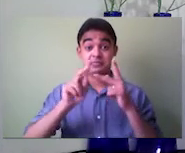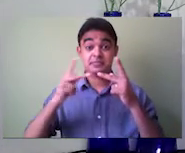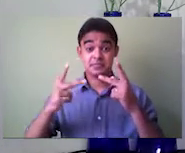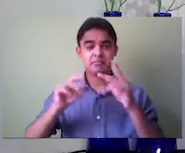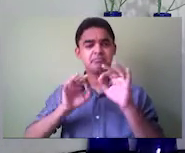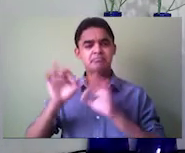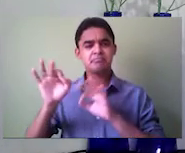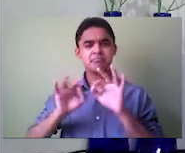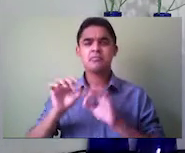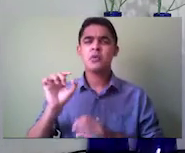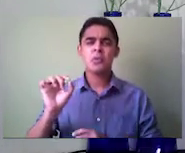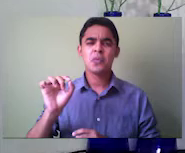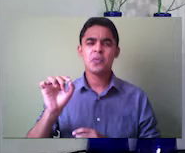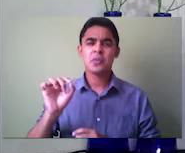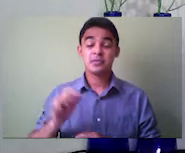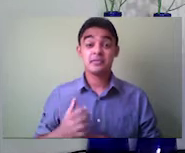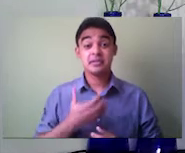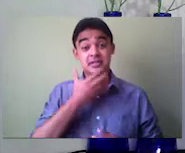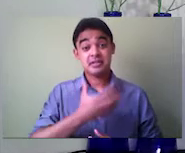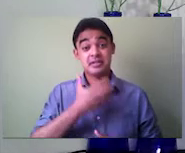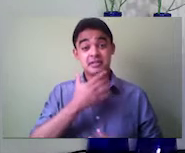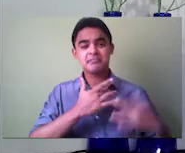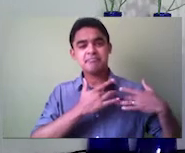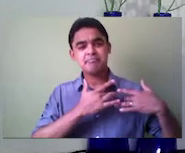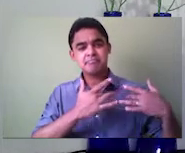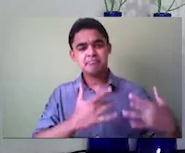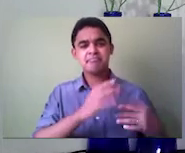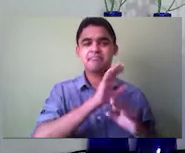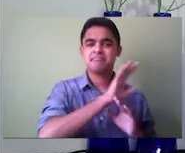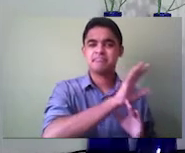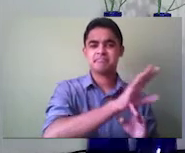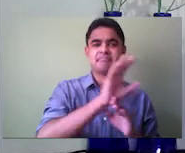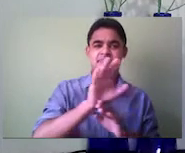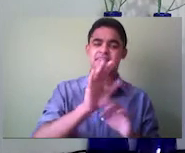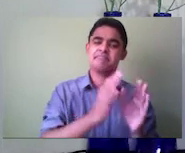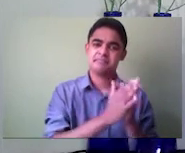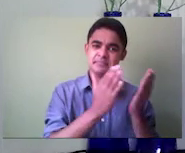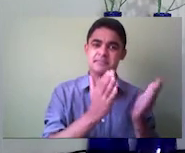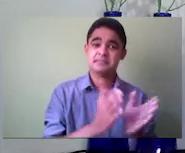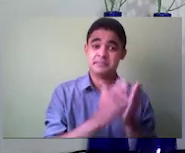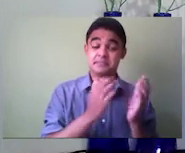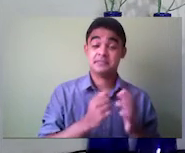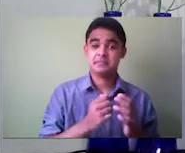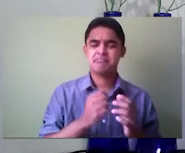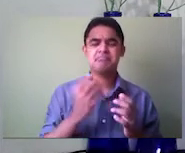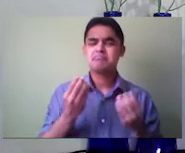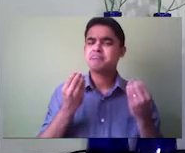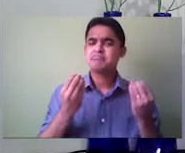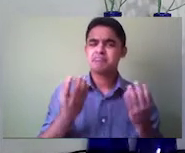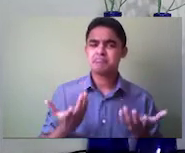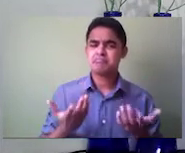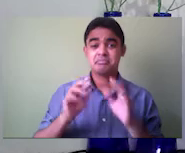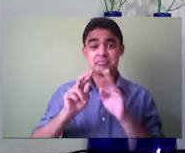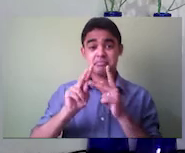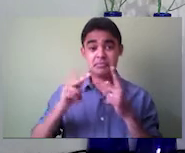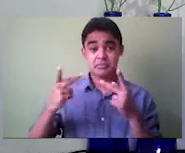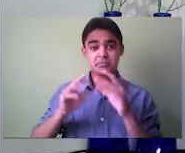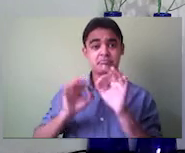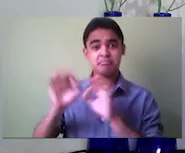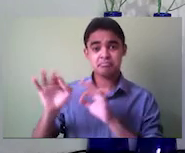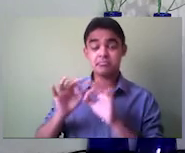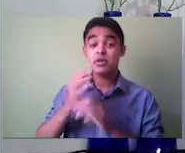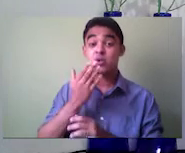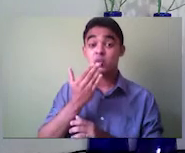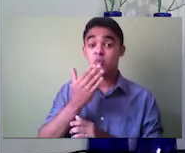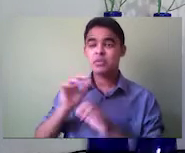de Pessoas, da Progep, realiza a segunda edição da campanha, Natal Solidário. O objetivo é arrecadar alimentos e brinquedos